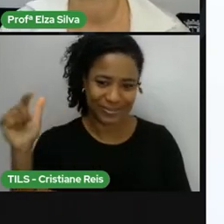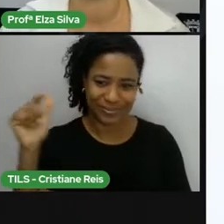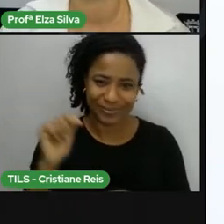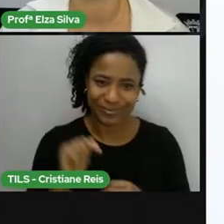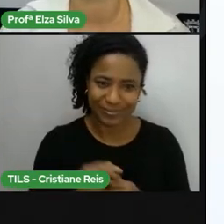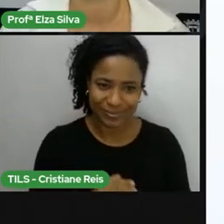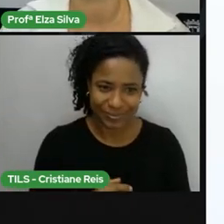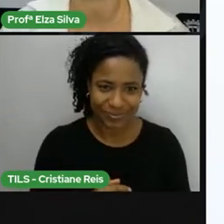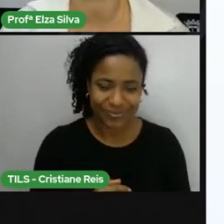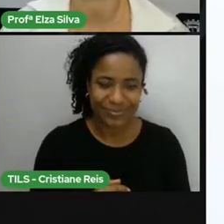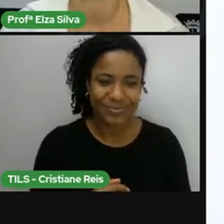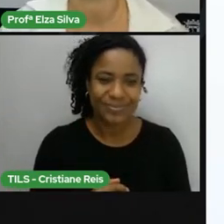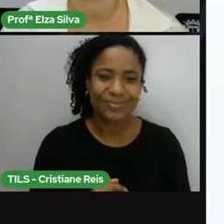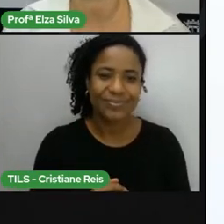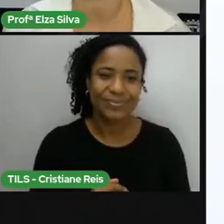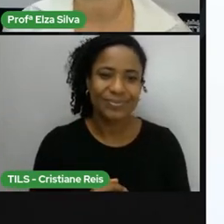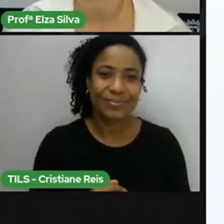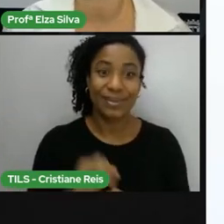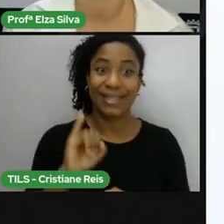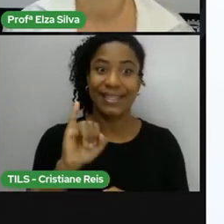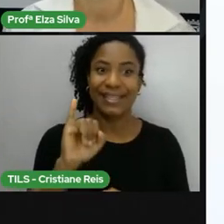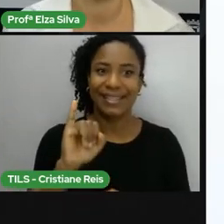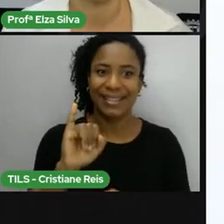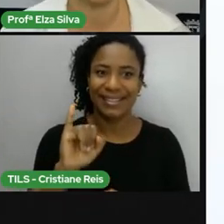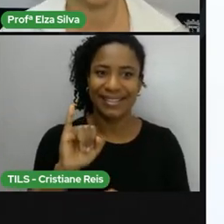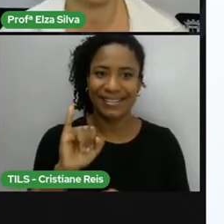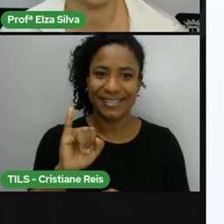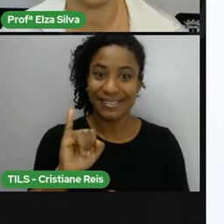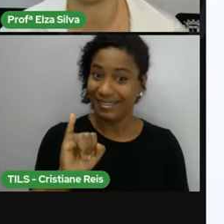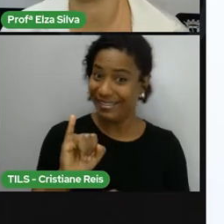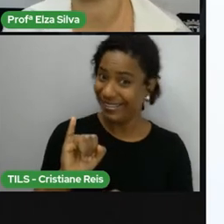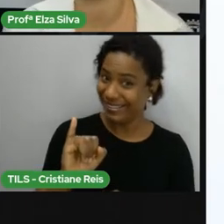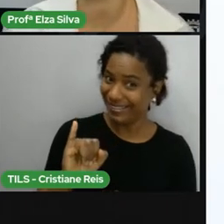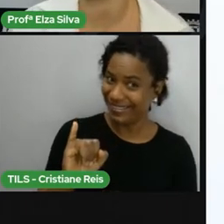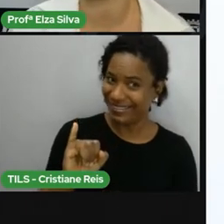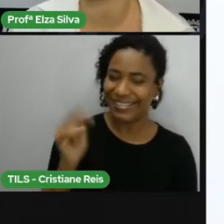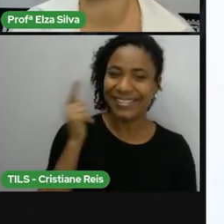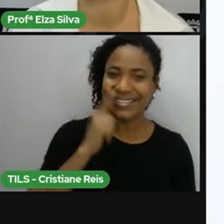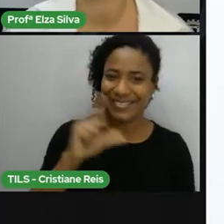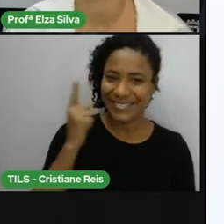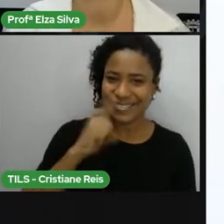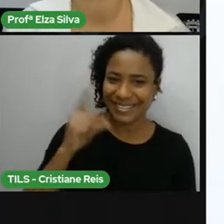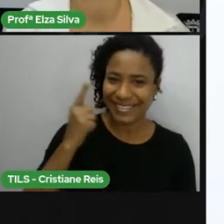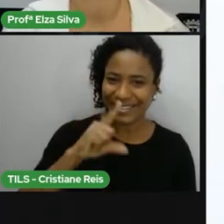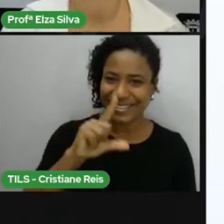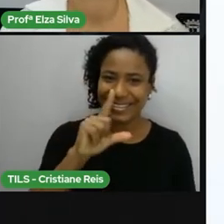Vamos ver aqui I Olha Acertei mais um